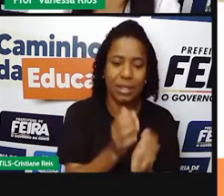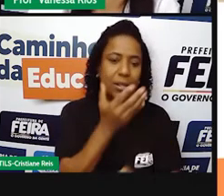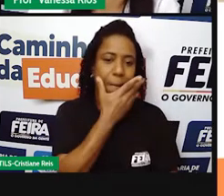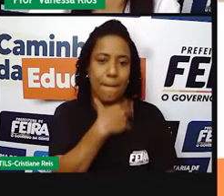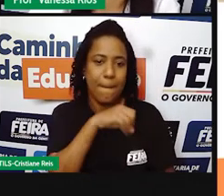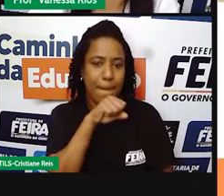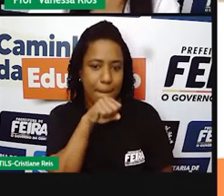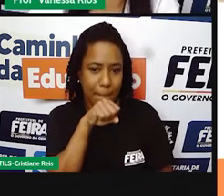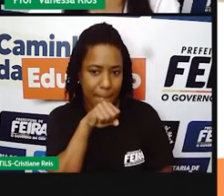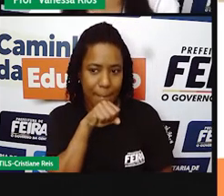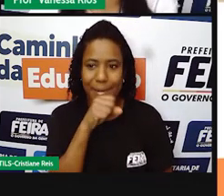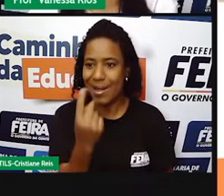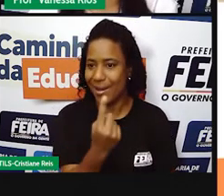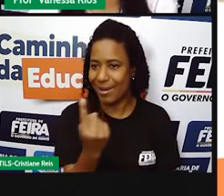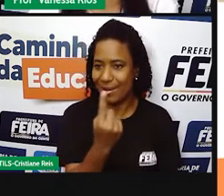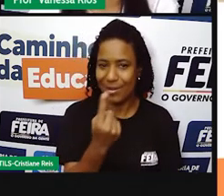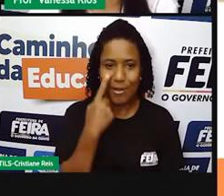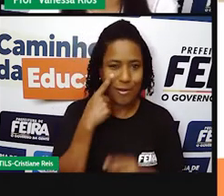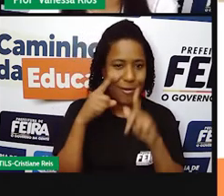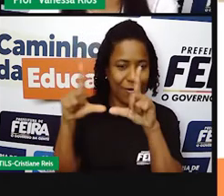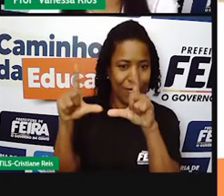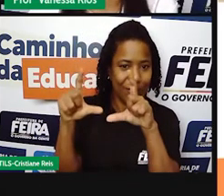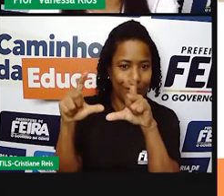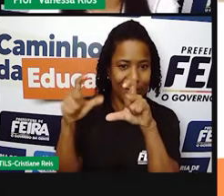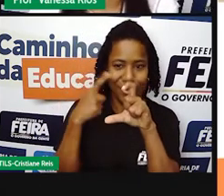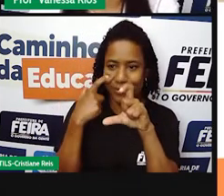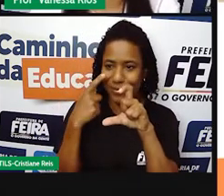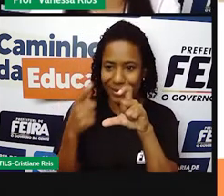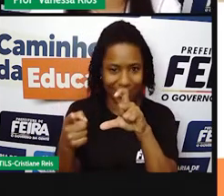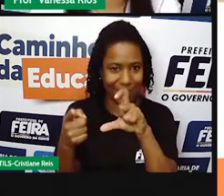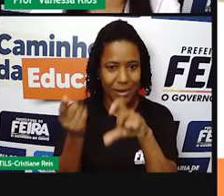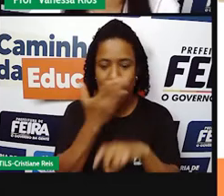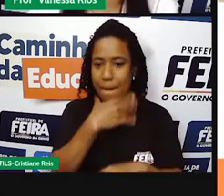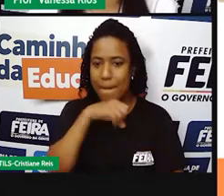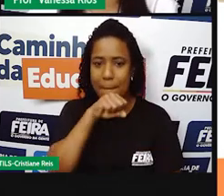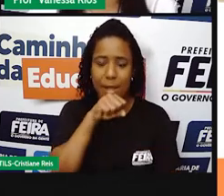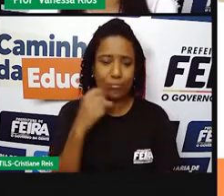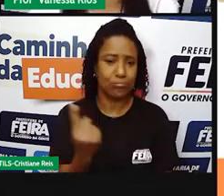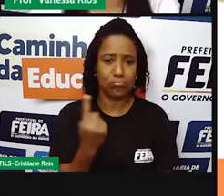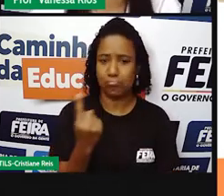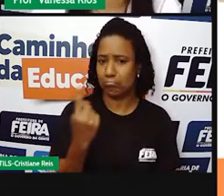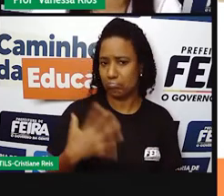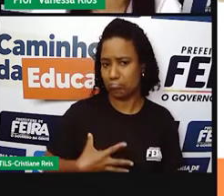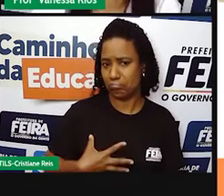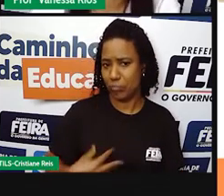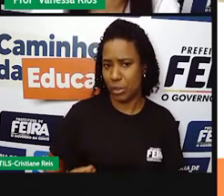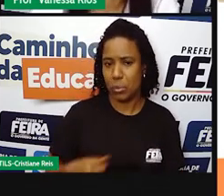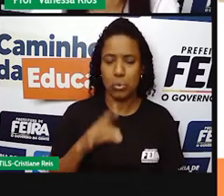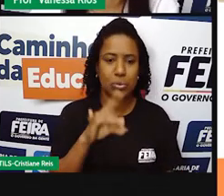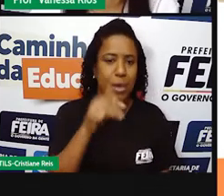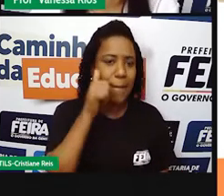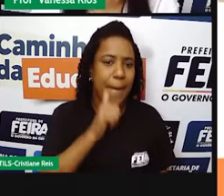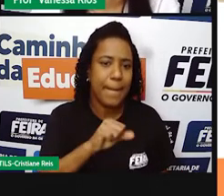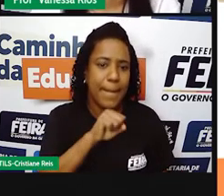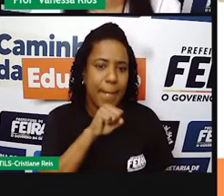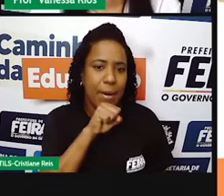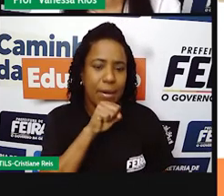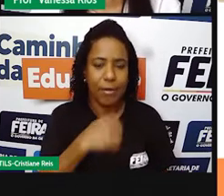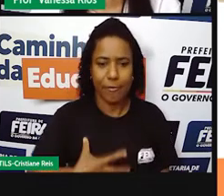como é caso aí dessa família sendo representada na imagem, né? O pai e os filhos, ou só a mãe e os filhos também.